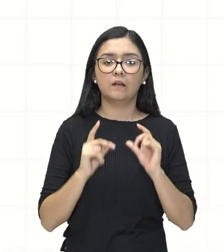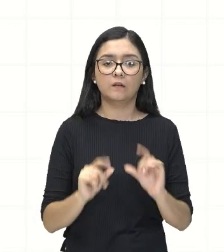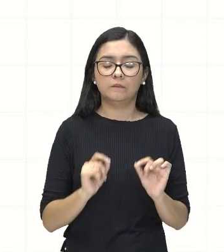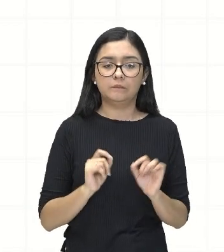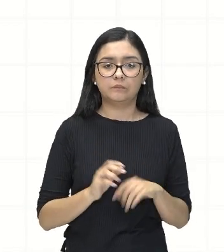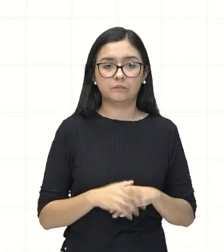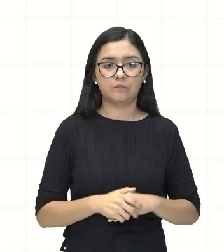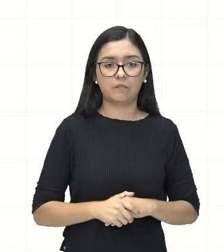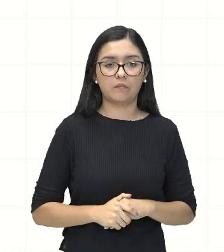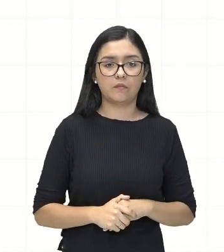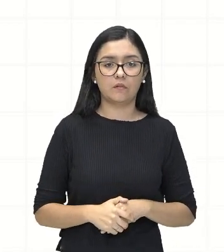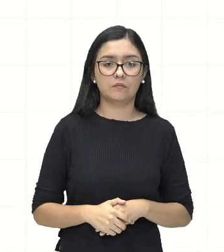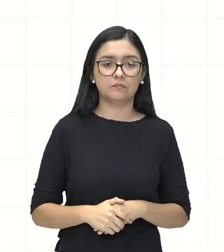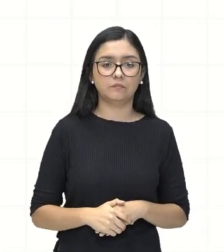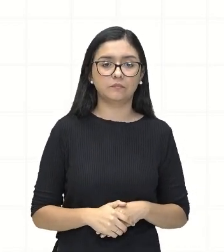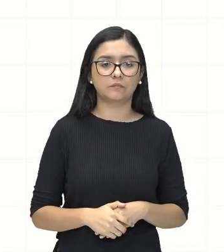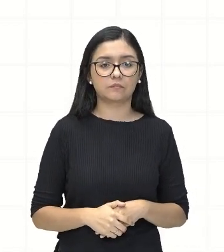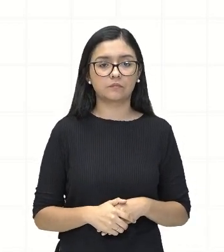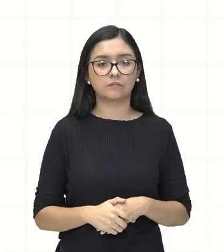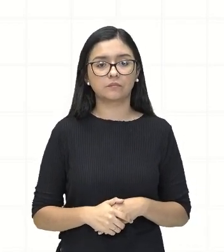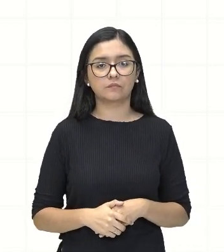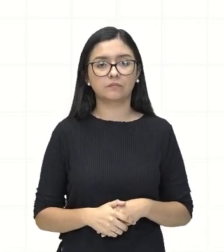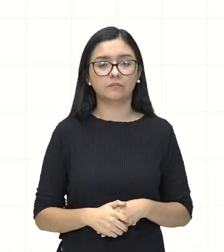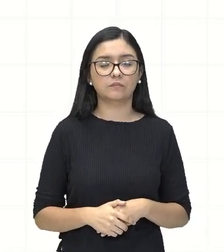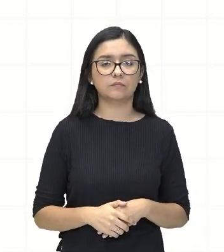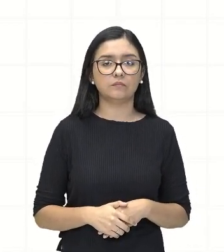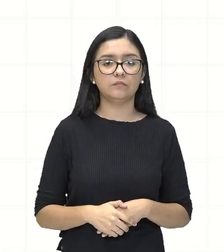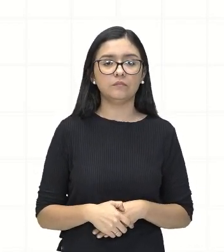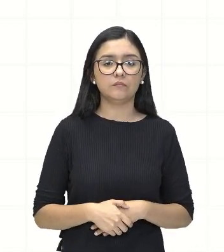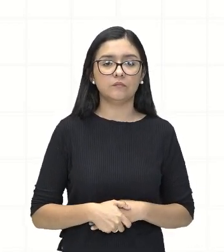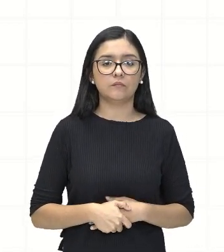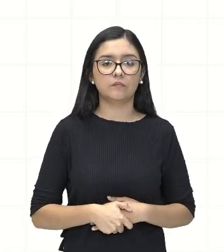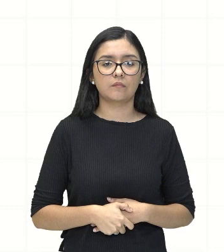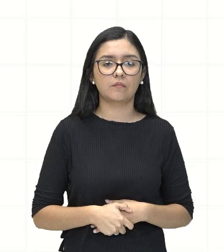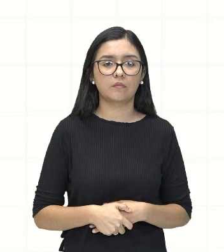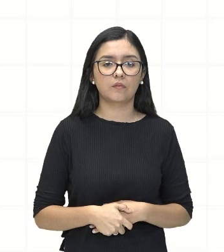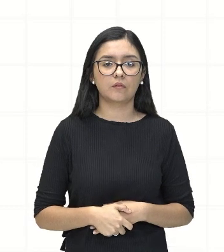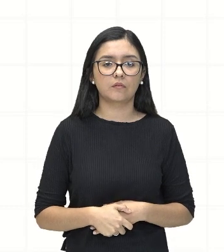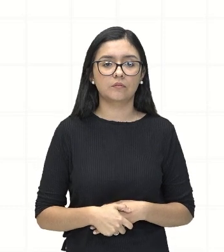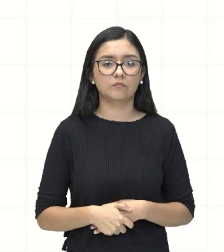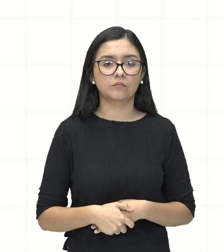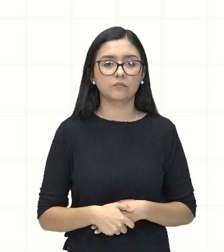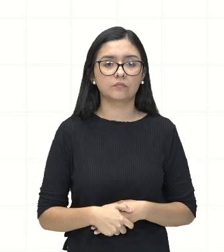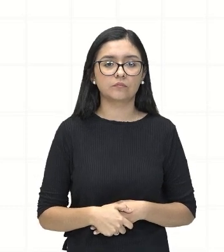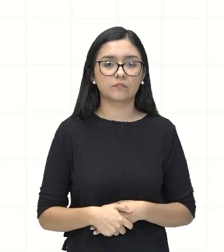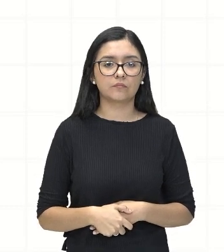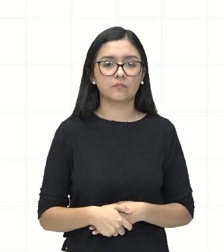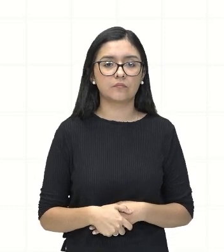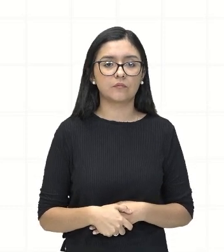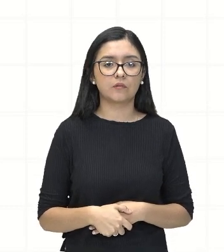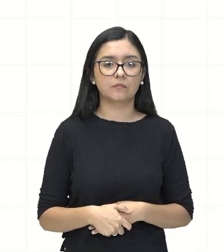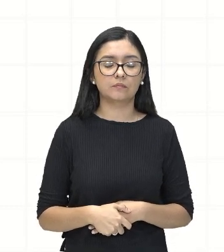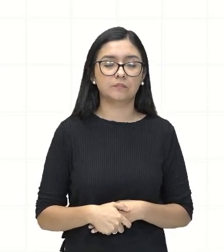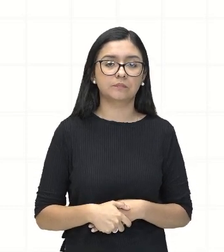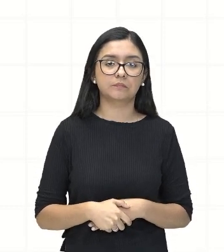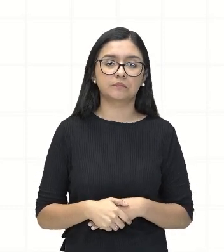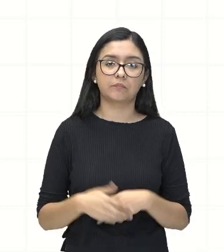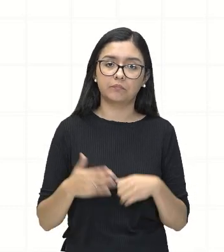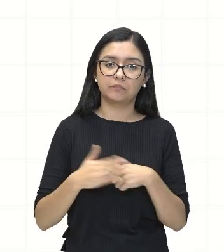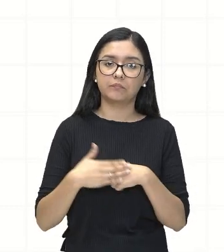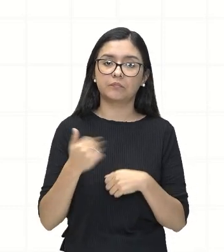É... Isso já está... É muito usual que se utilize a letra H